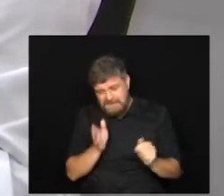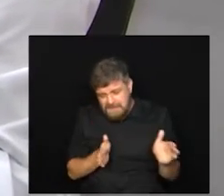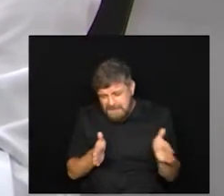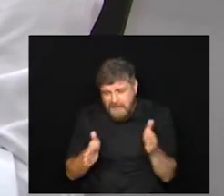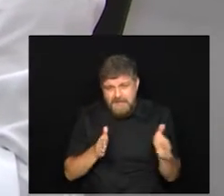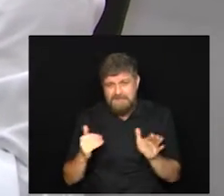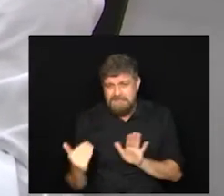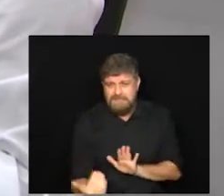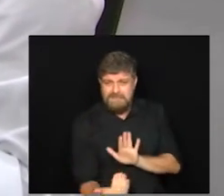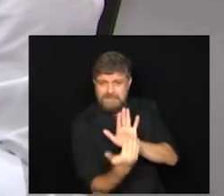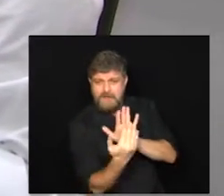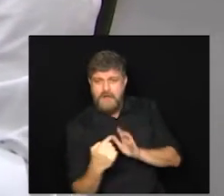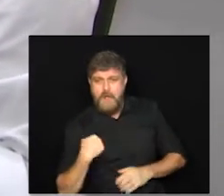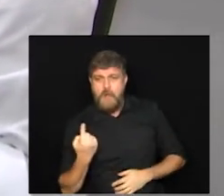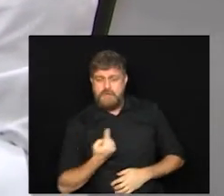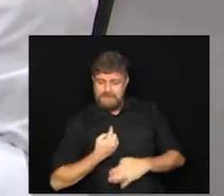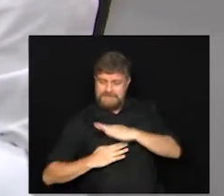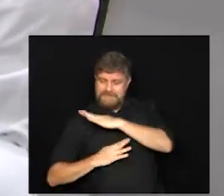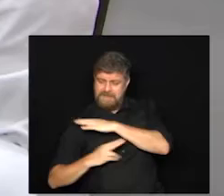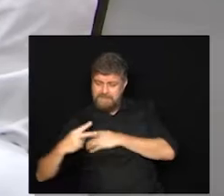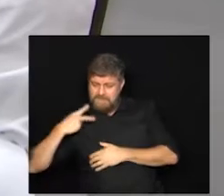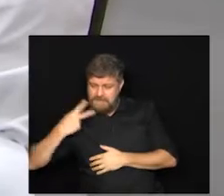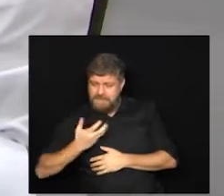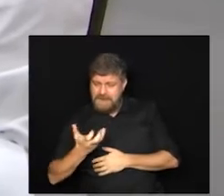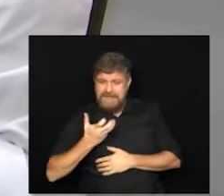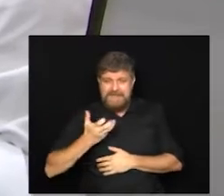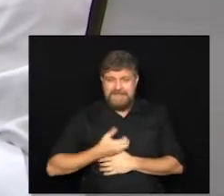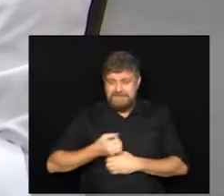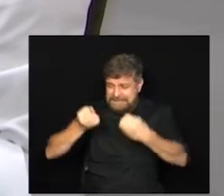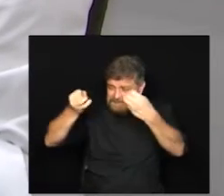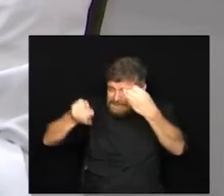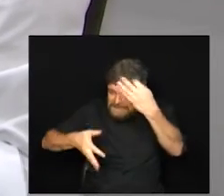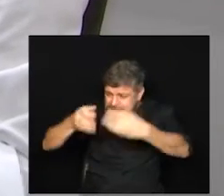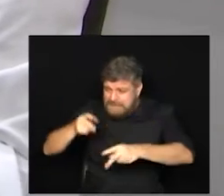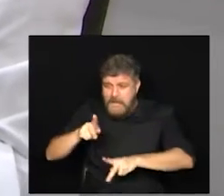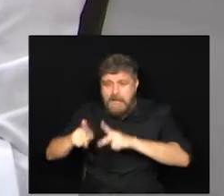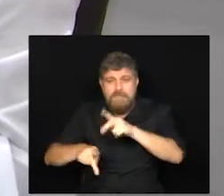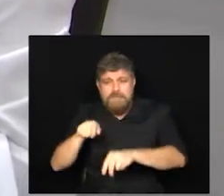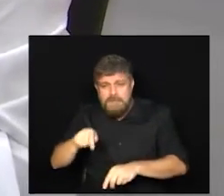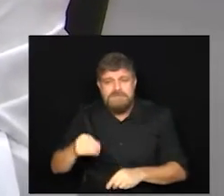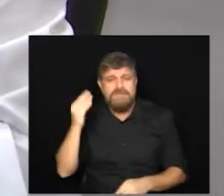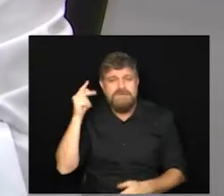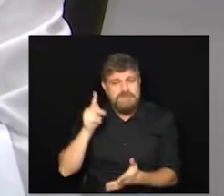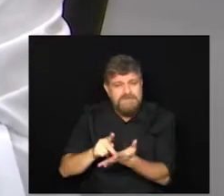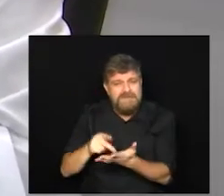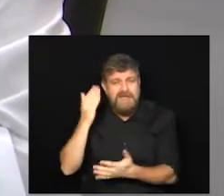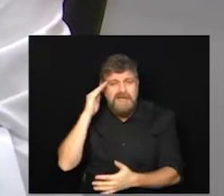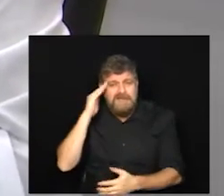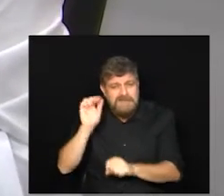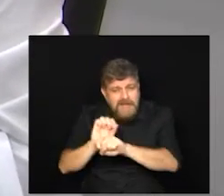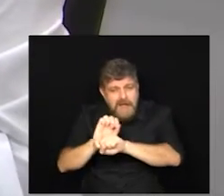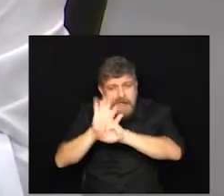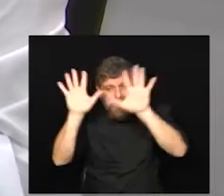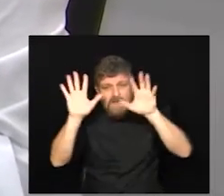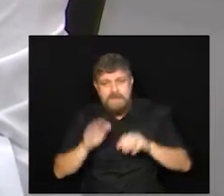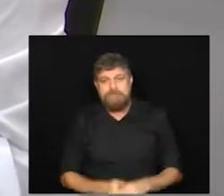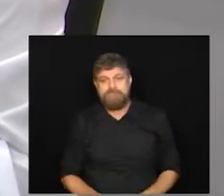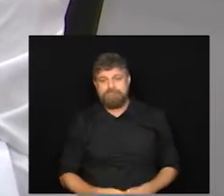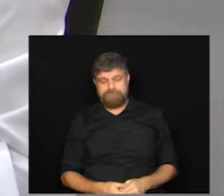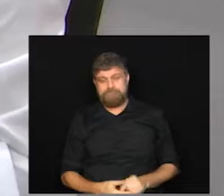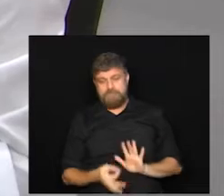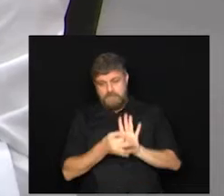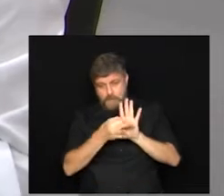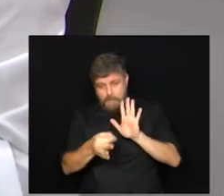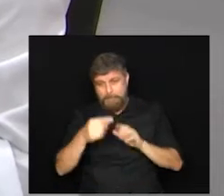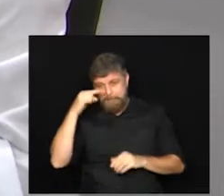estamos enfrentando, nós queremos esclarecer para a população realmente o que está acontecendo. Ainda de acordo com o parlamentar,